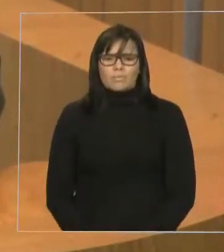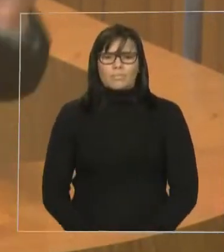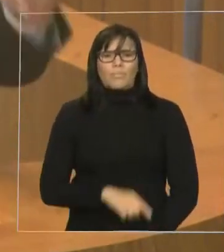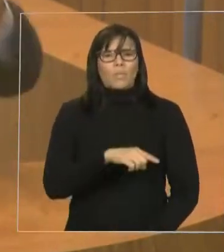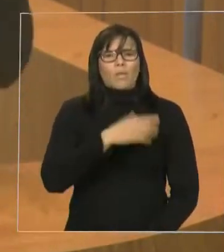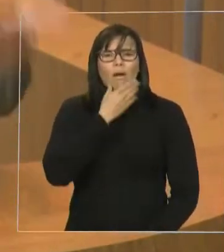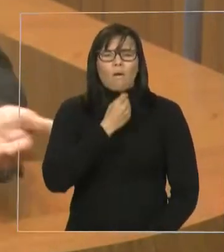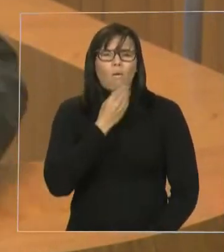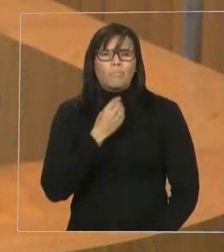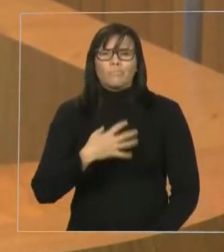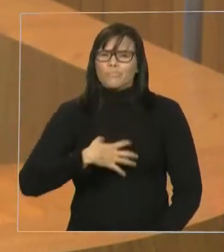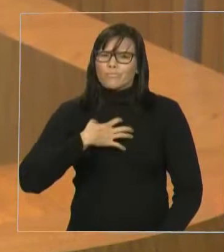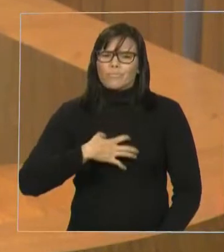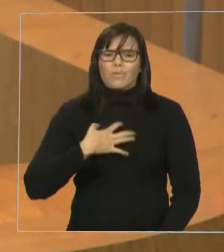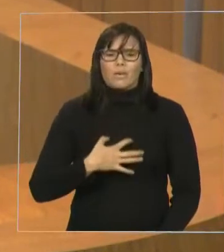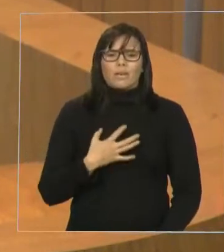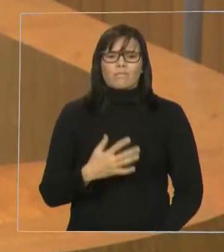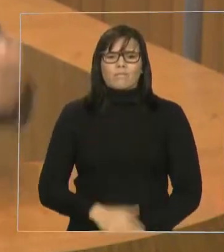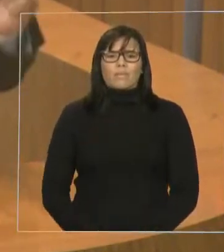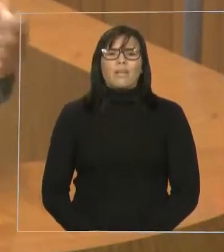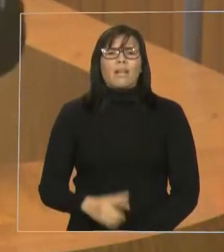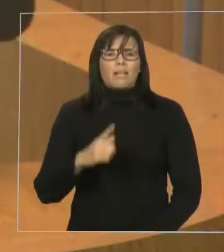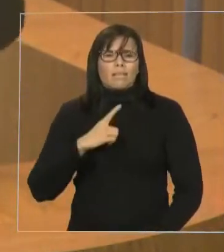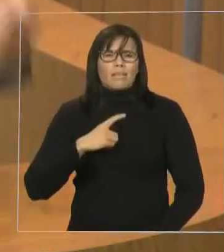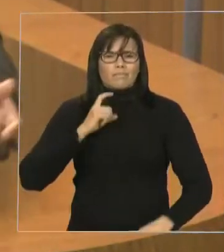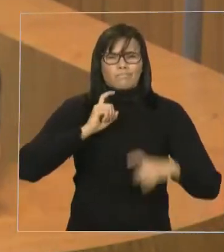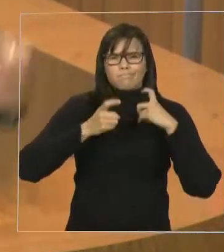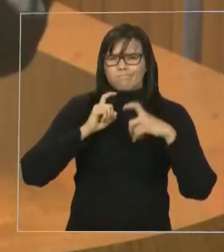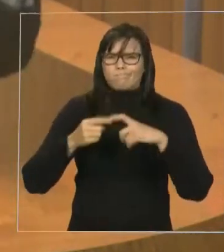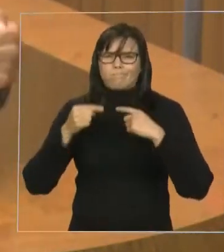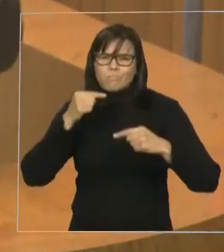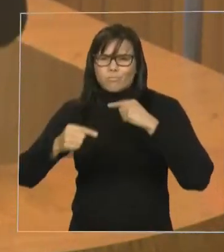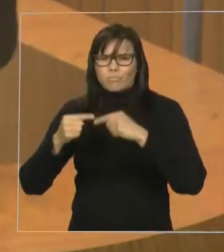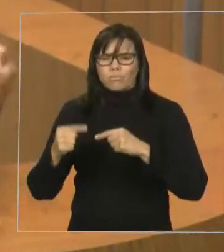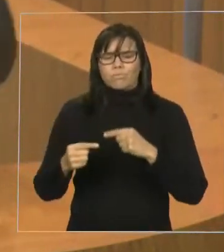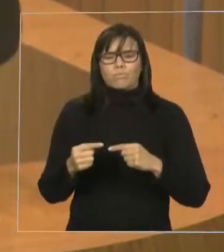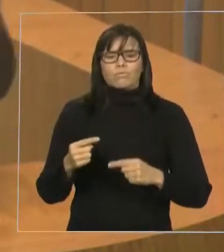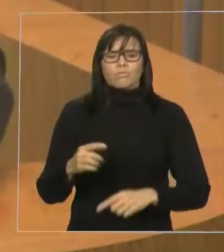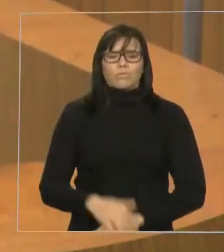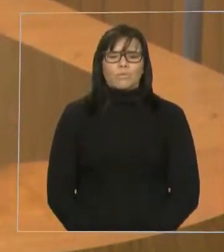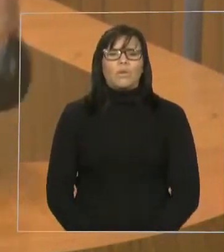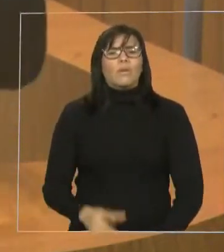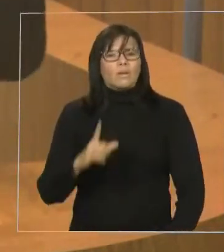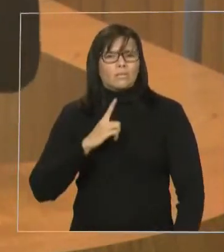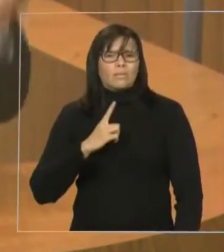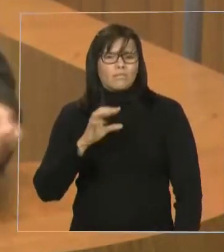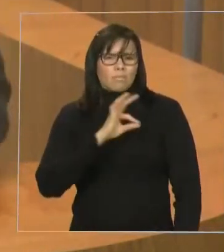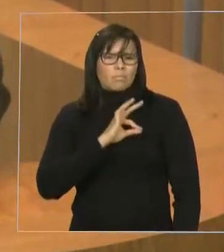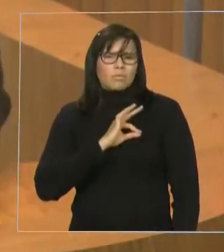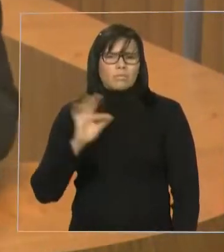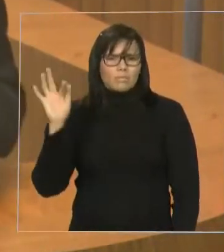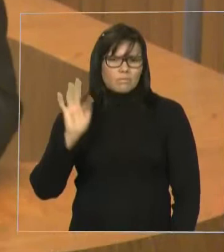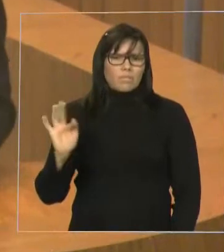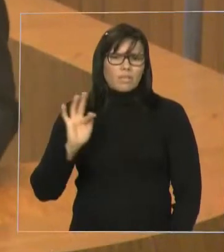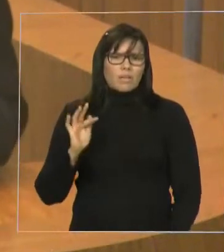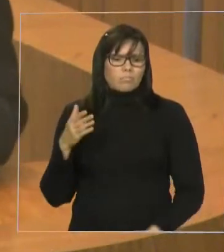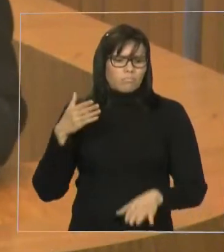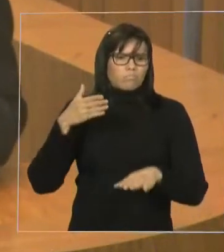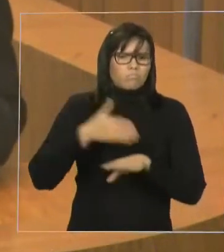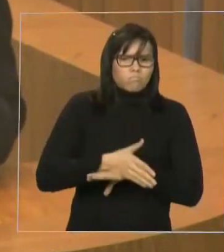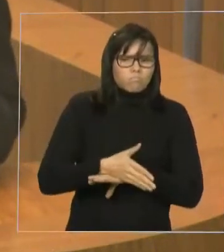a discussão tiveram que chamar a Polícia Federal, nós fomos solidários e apoiamos desde o início a manifestação,